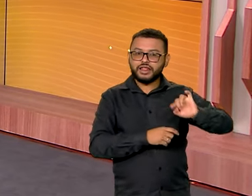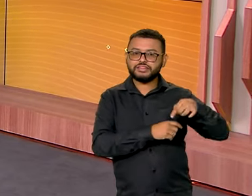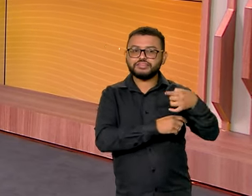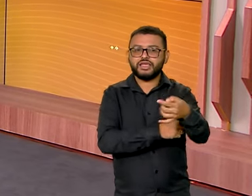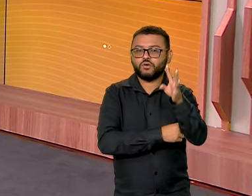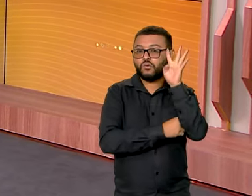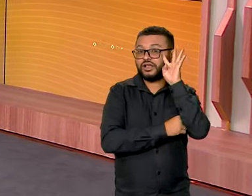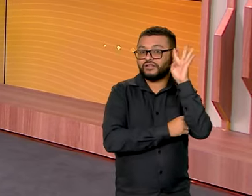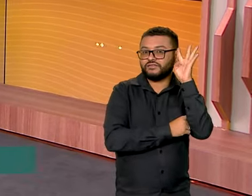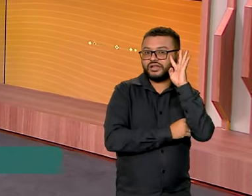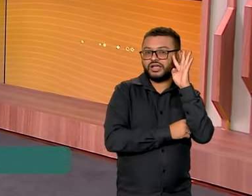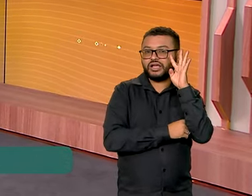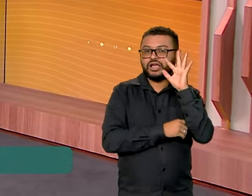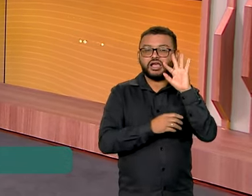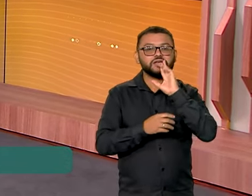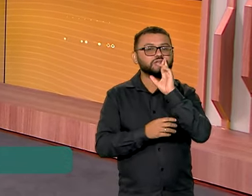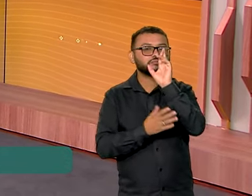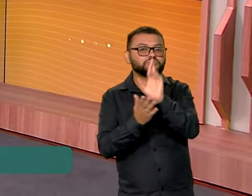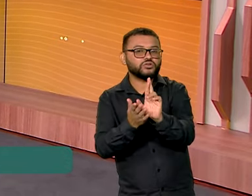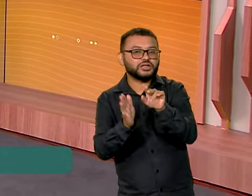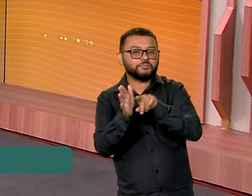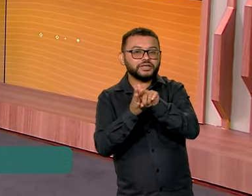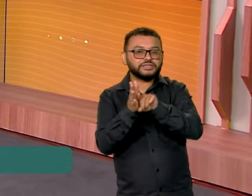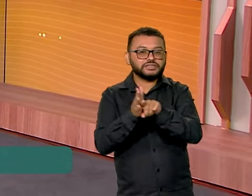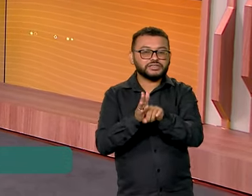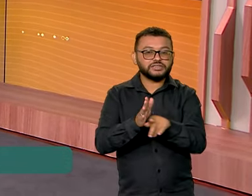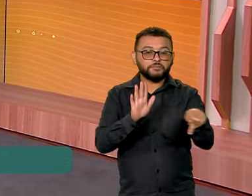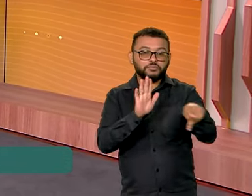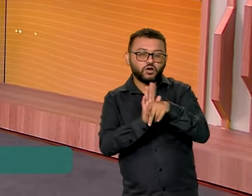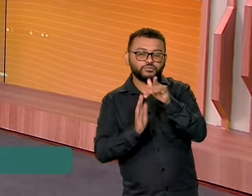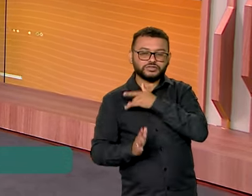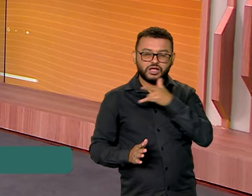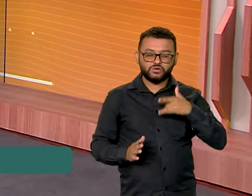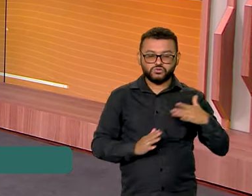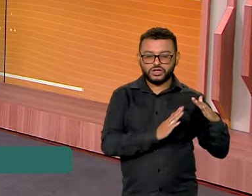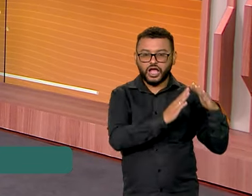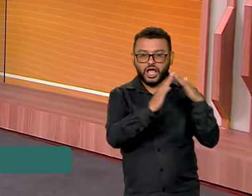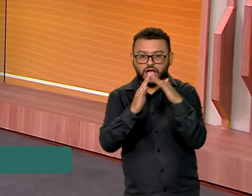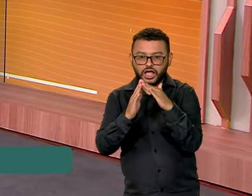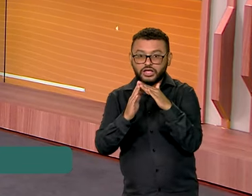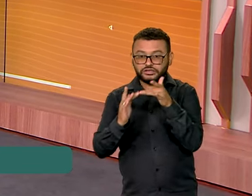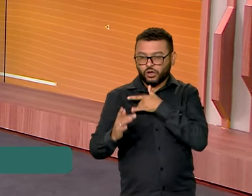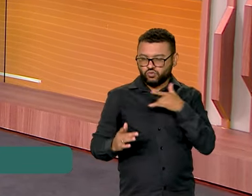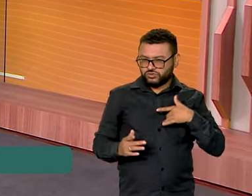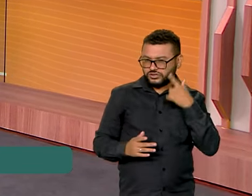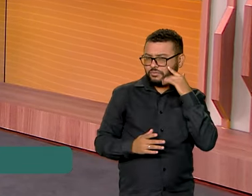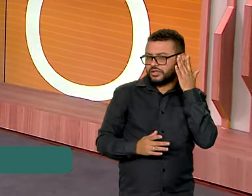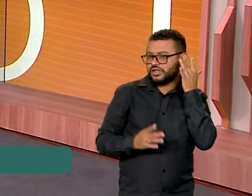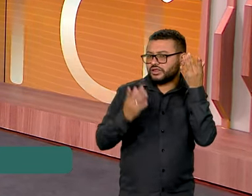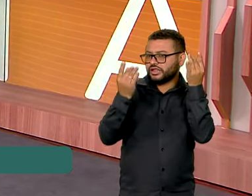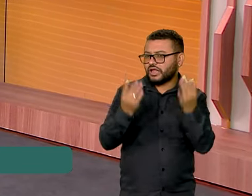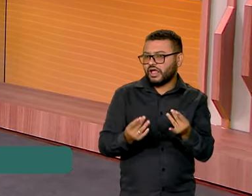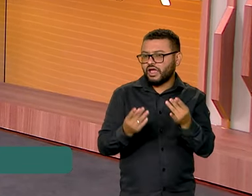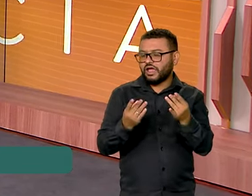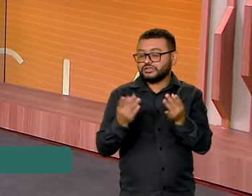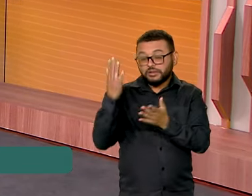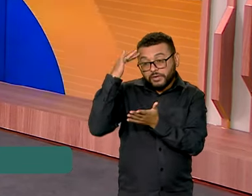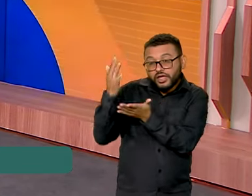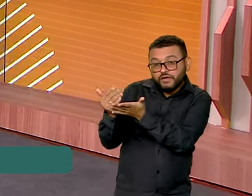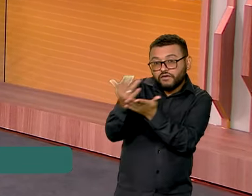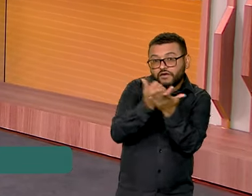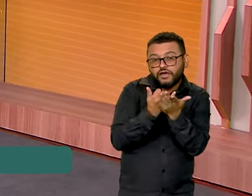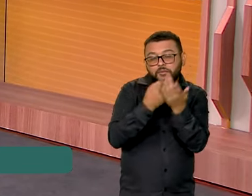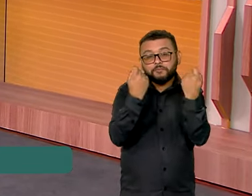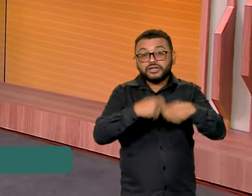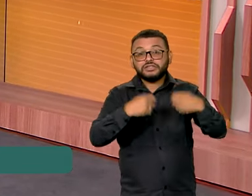quarta-feira para responder ao Censo Nacional das Unidades Básicas de Saúde. O levantamento busca entender as